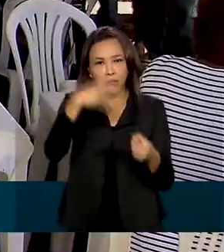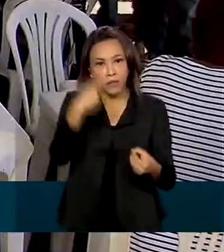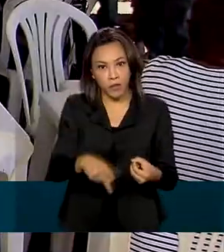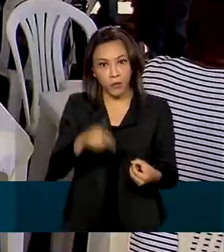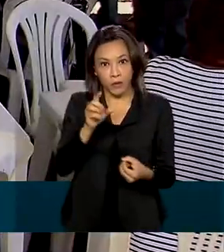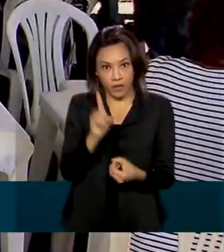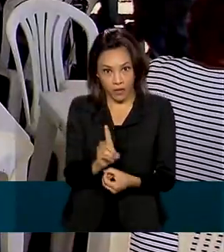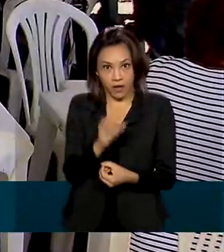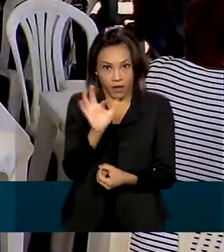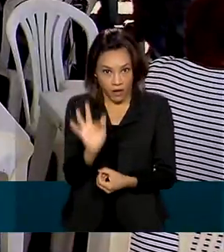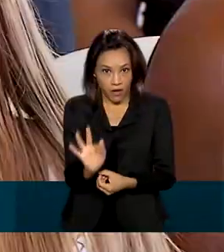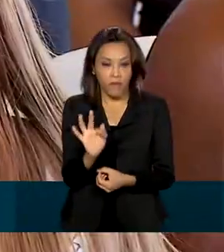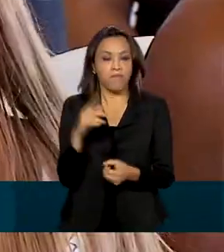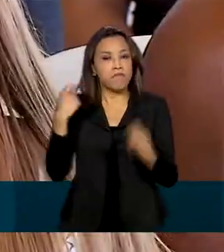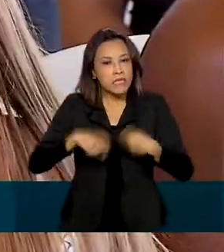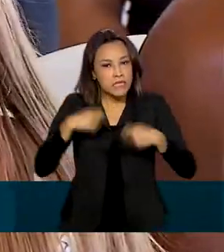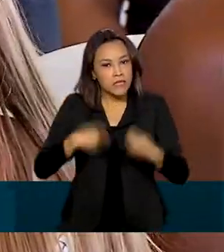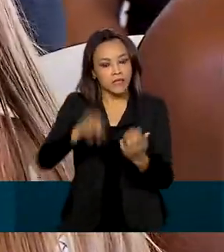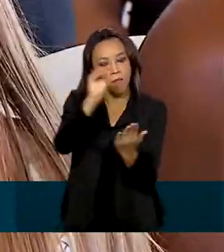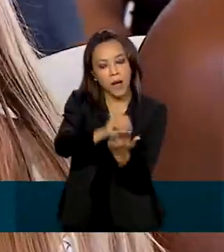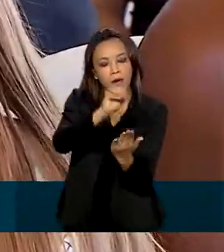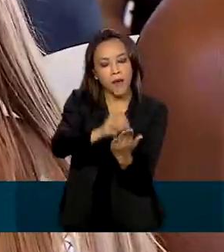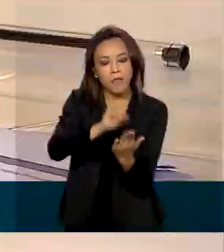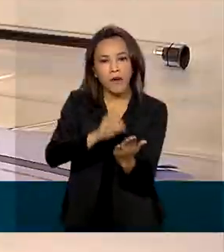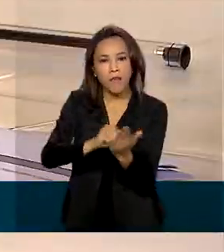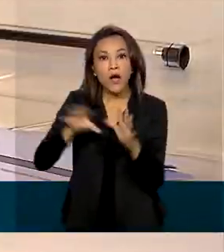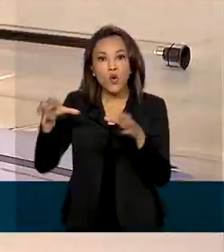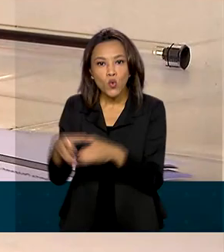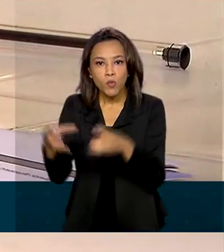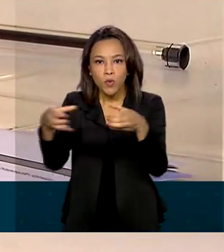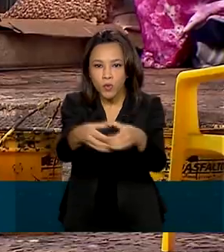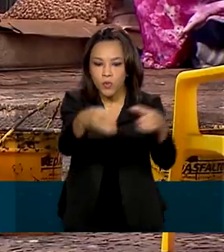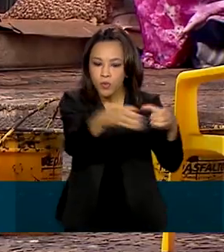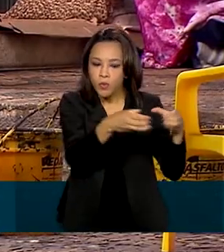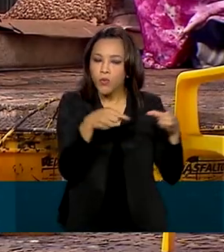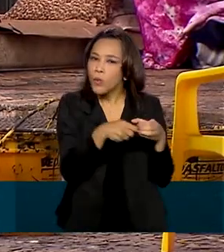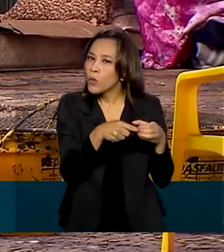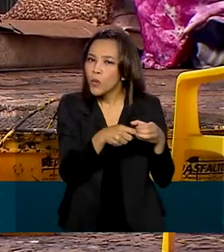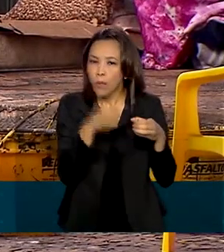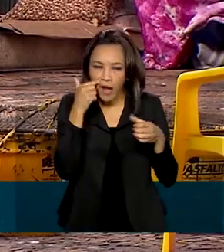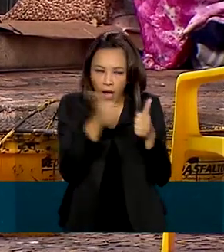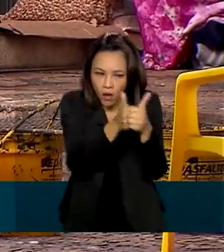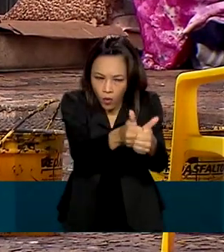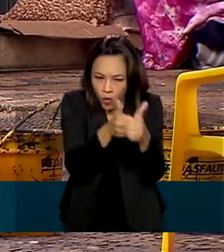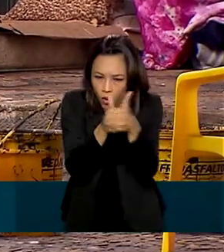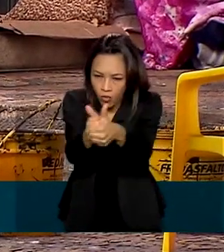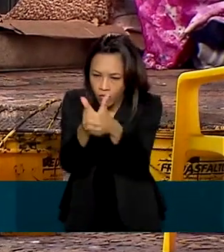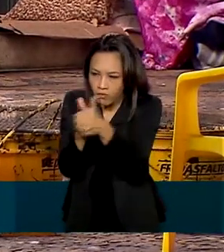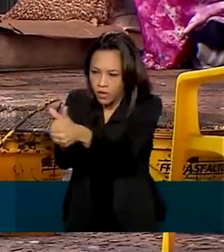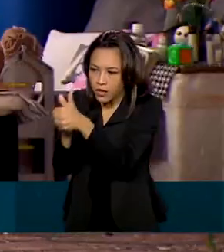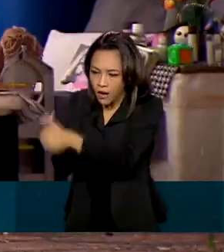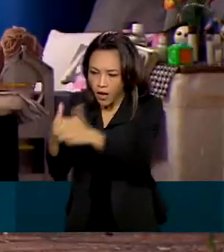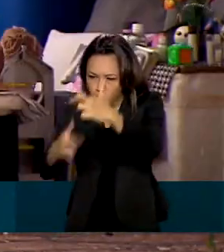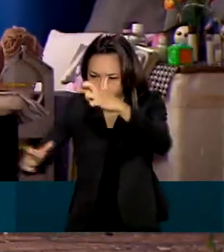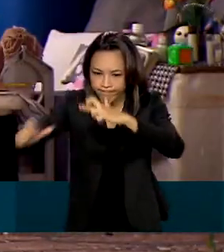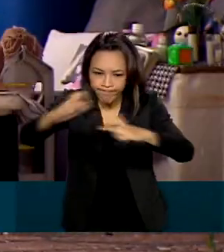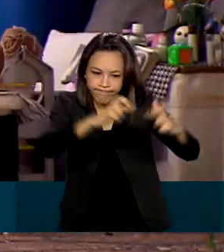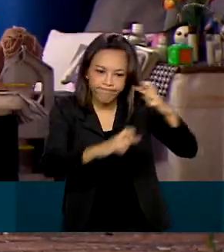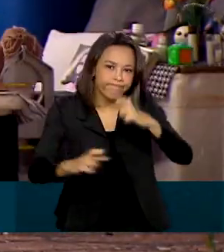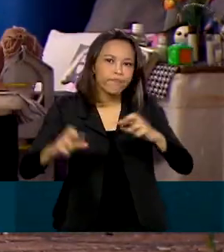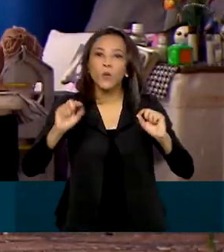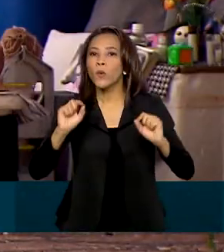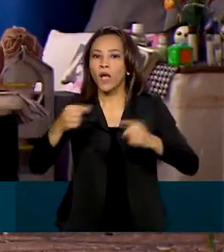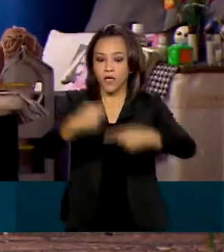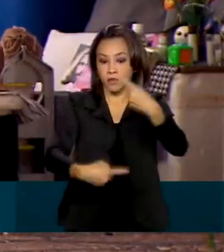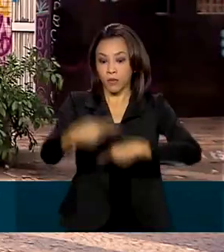devem instituir e manter comitês gestores para acompanhar e monitorar as políticas